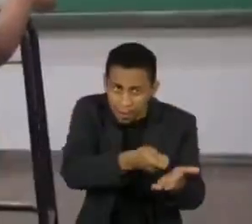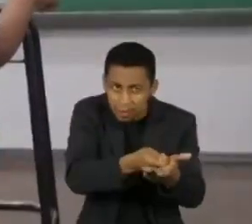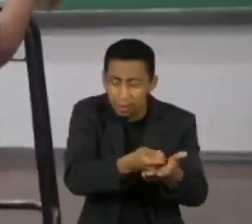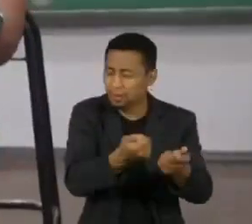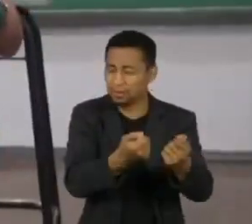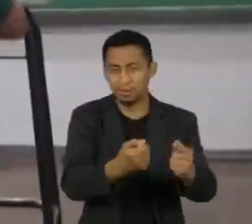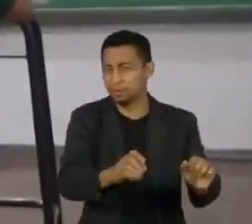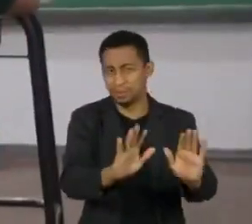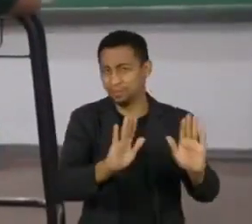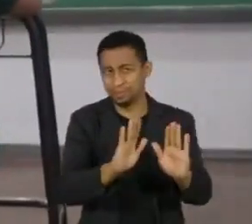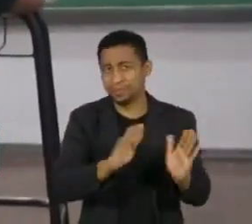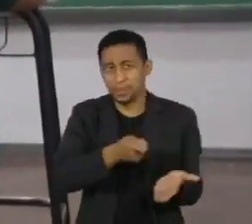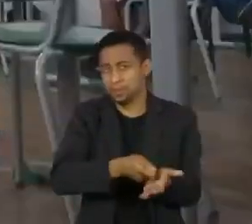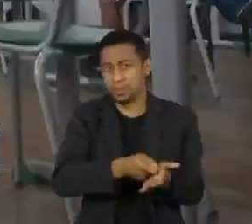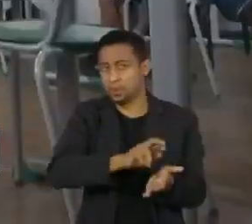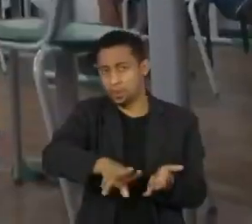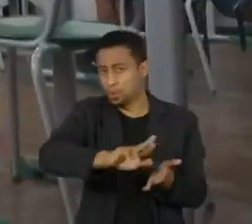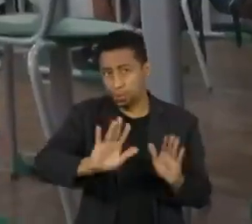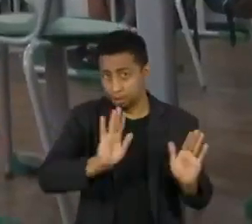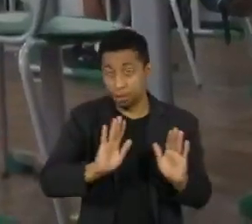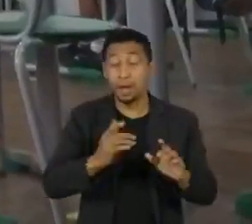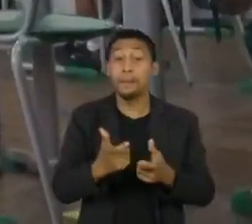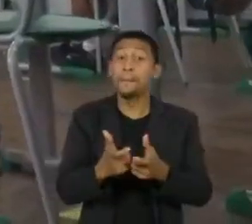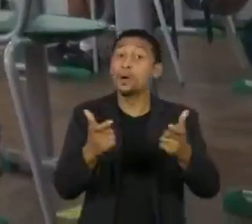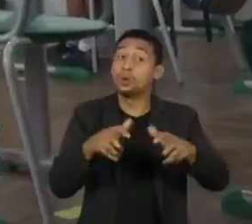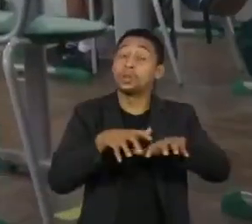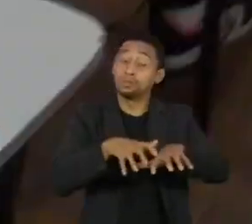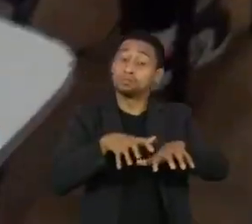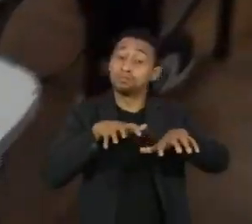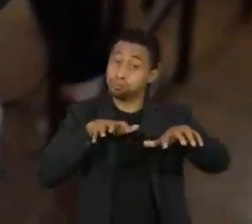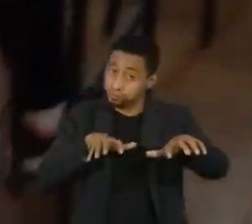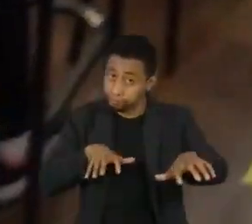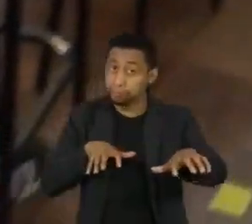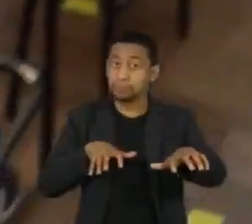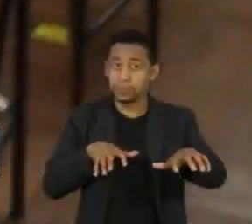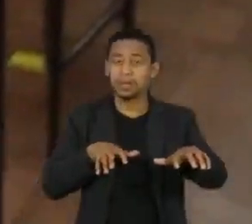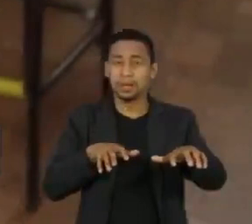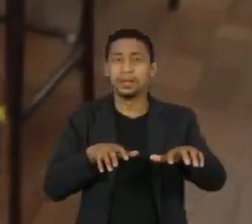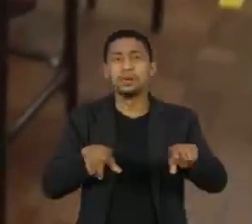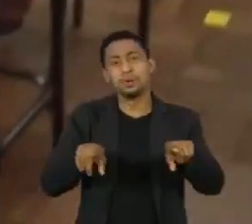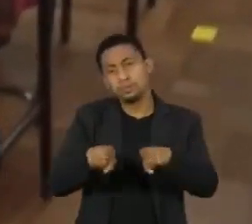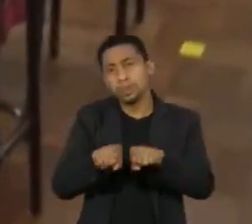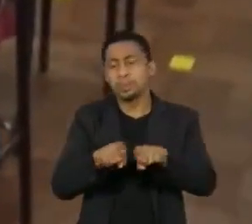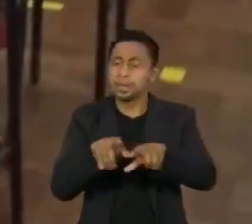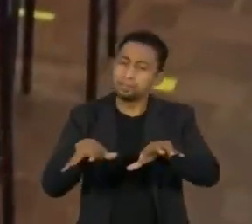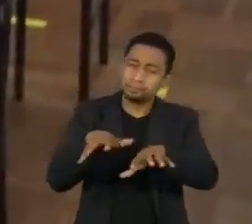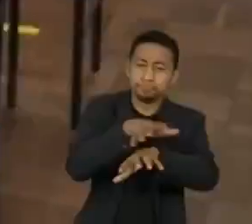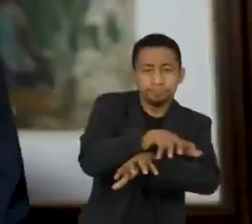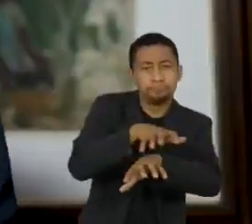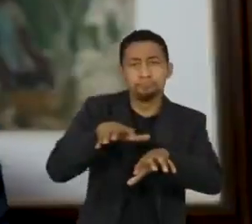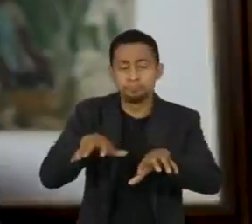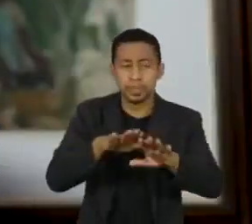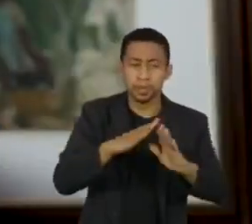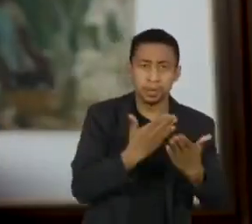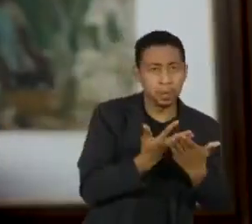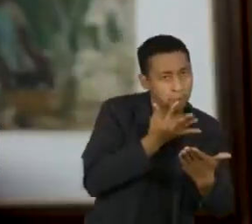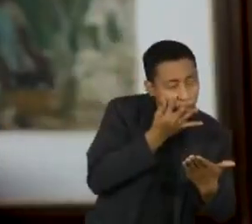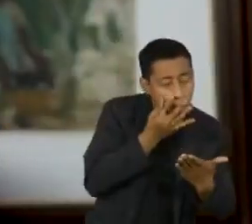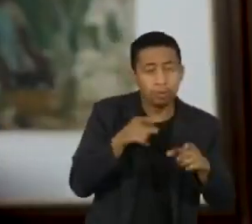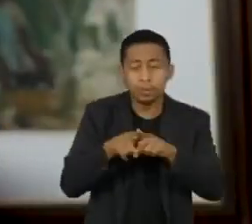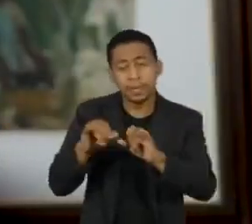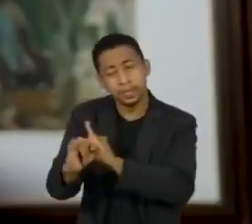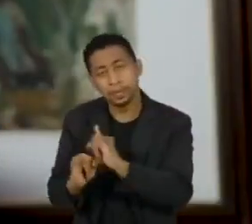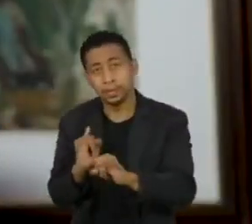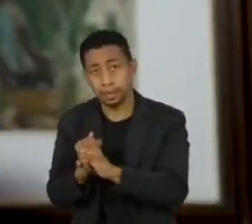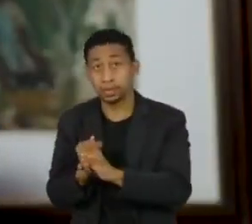Nos outros estados, o ensino se mantém remoto ou será presencial de acordo com a fase das medidas restritivas. Na semana passada, o